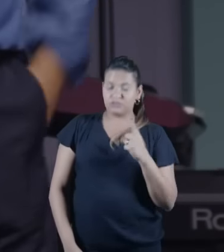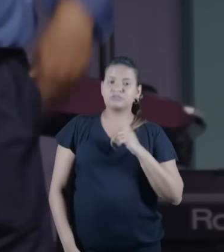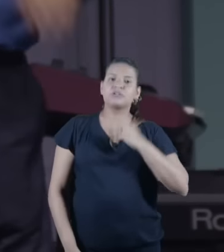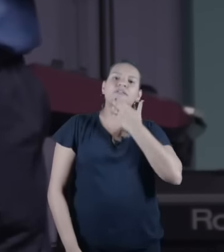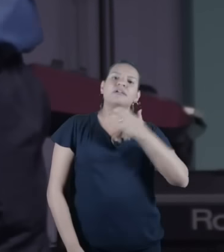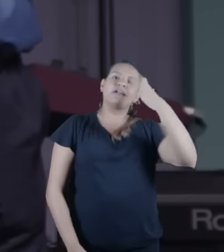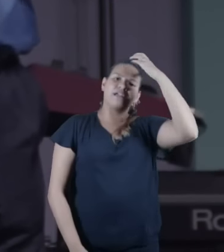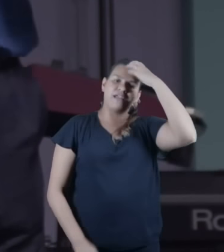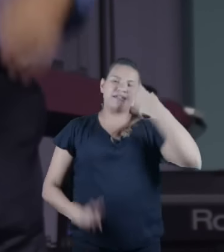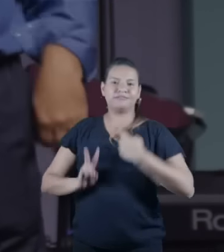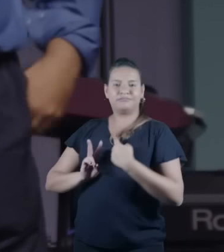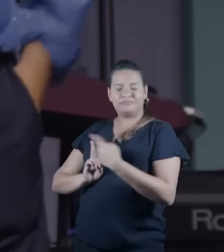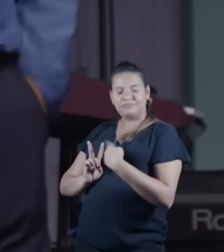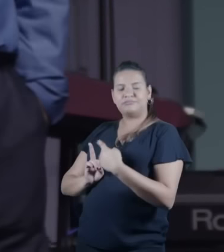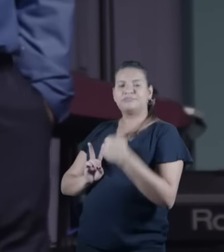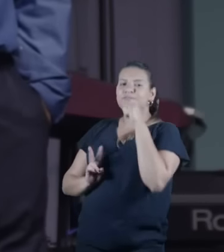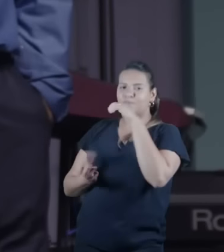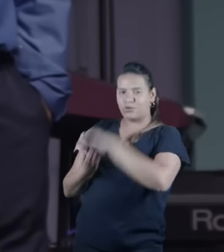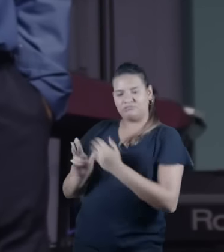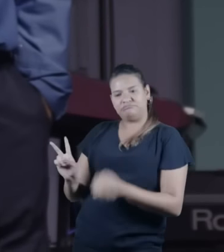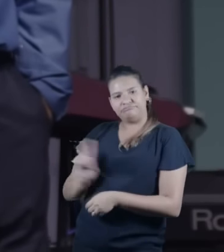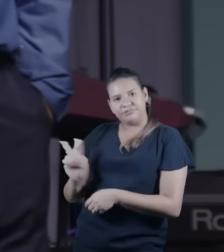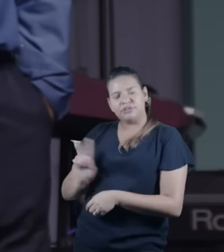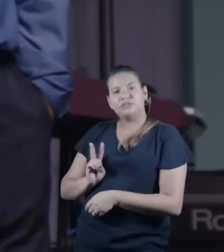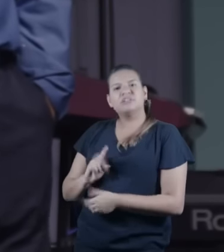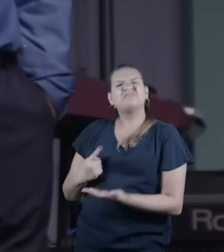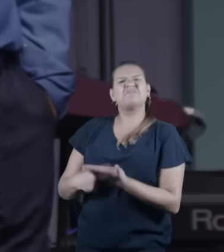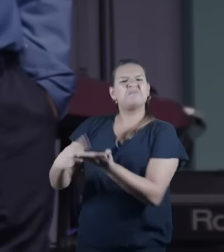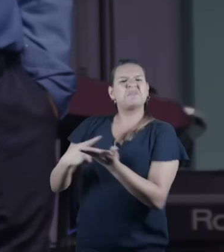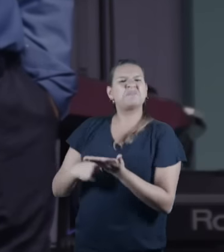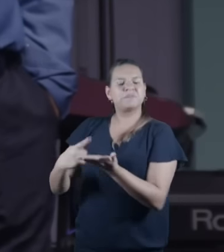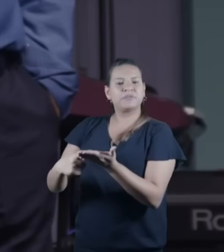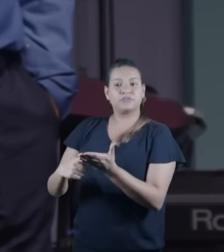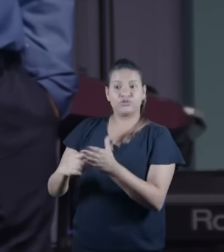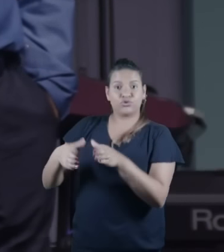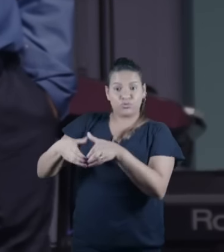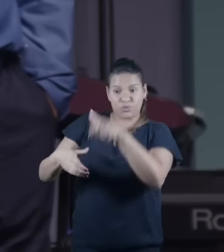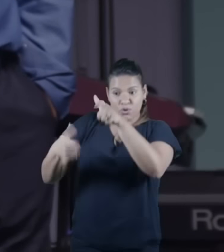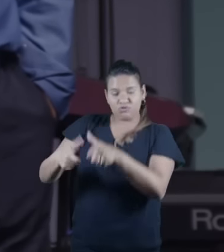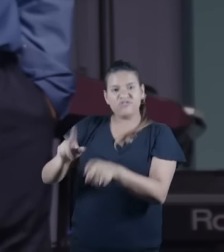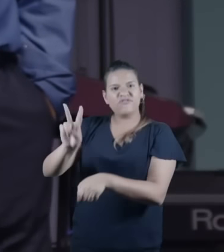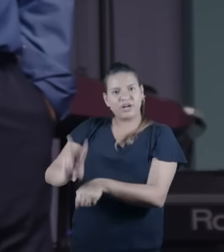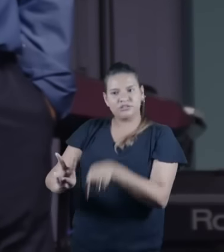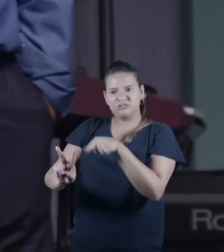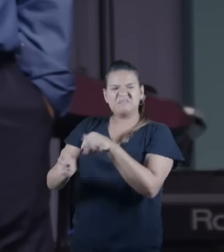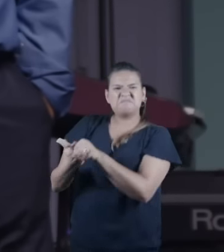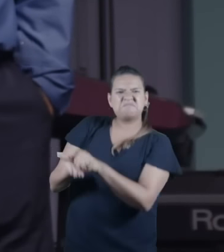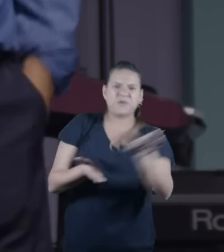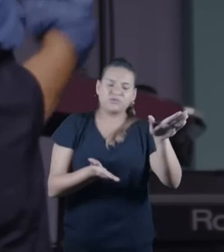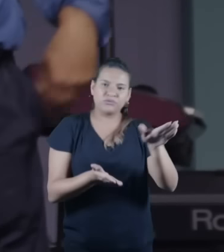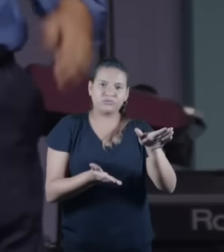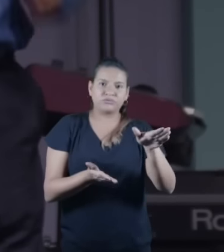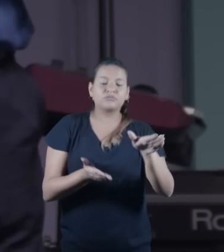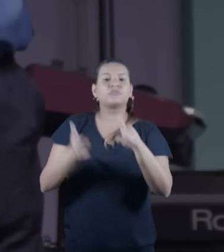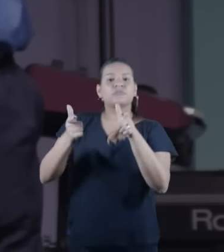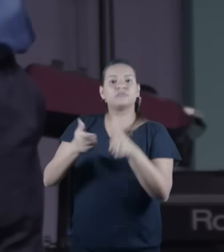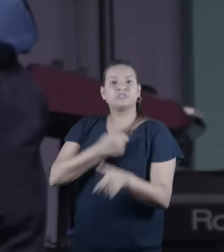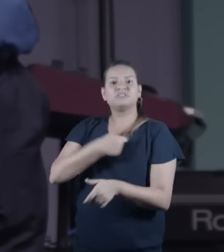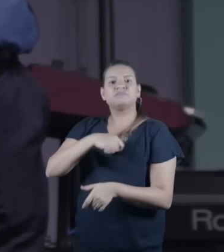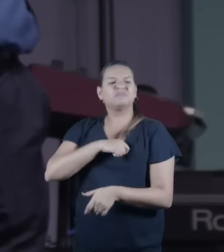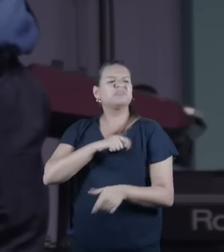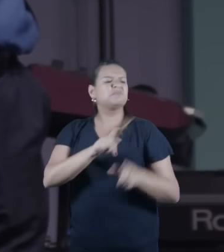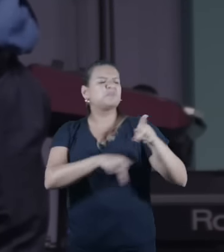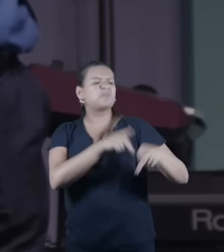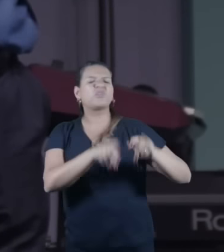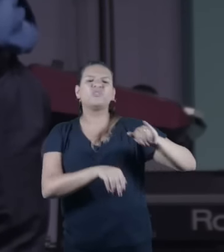rainha Isabela fizeram um acordo com o Vaticano e expulsaram os judeus da Espanha perto